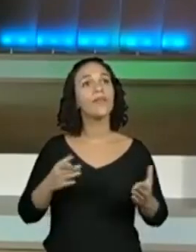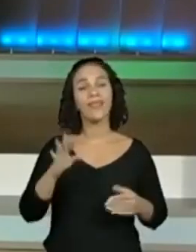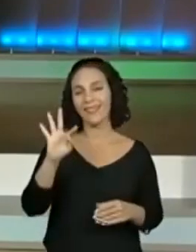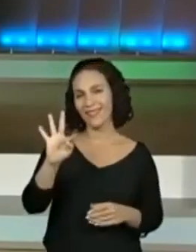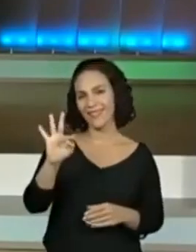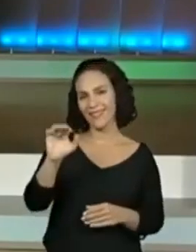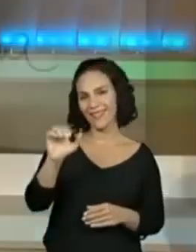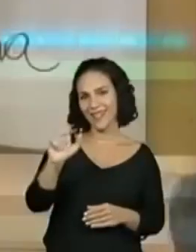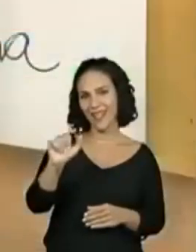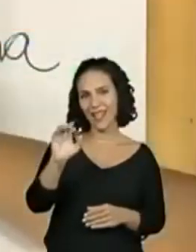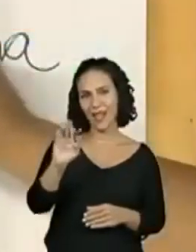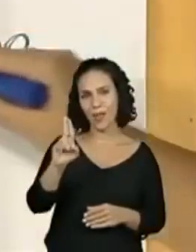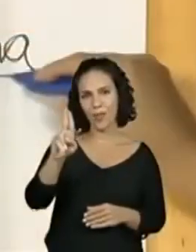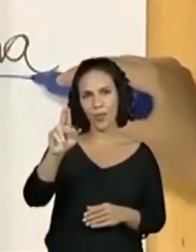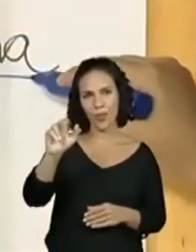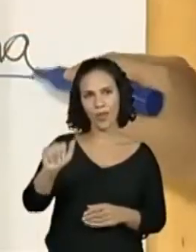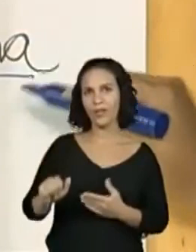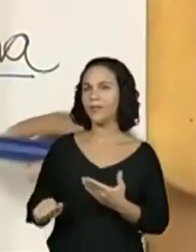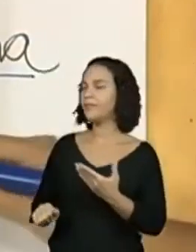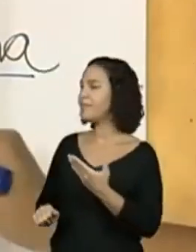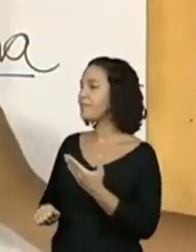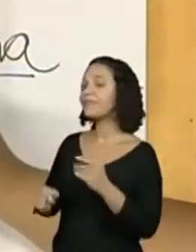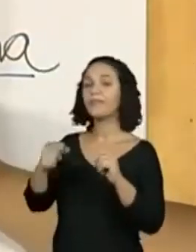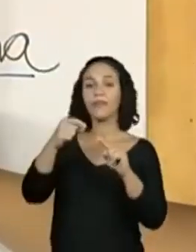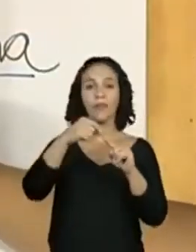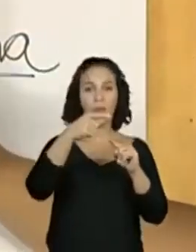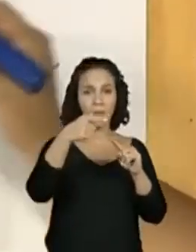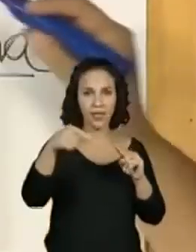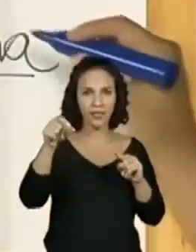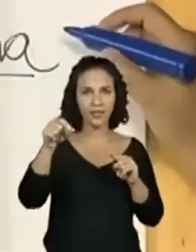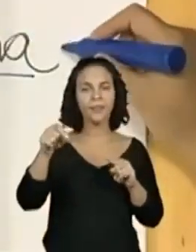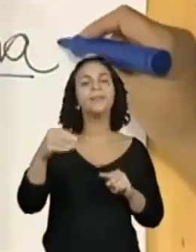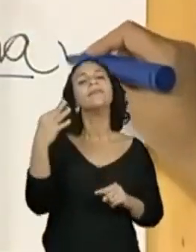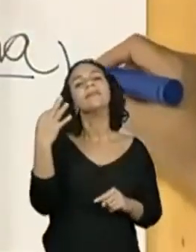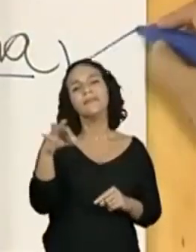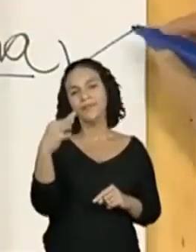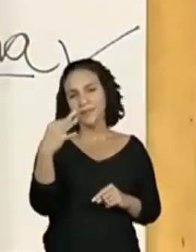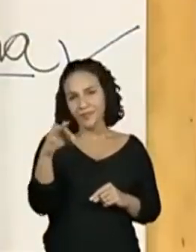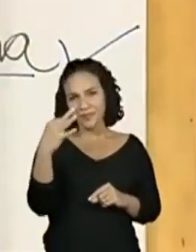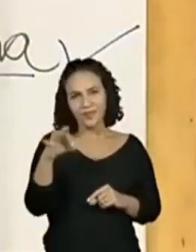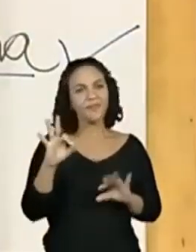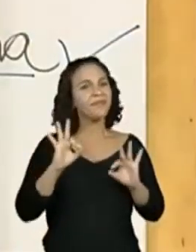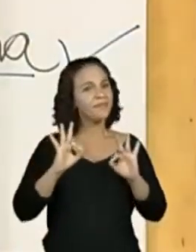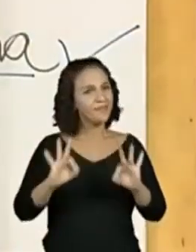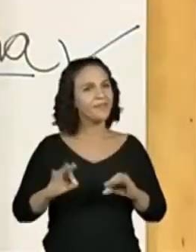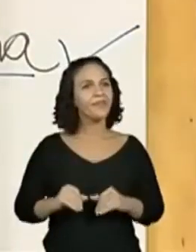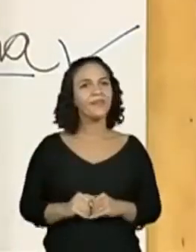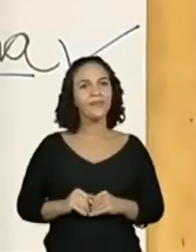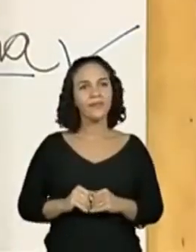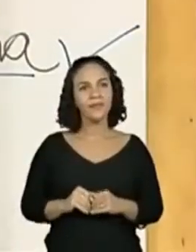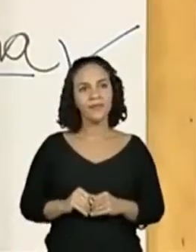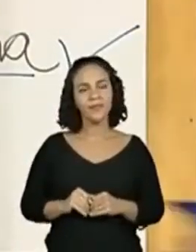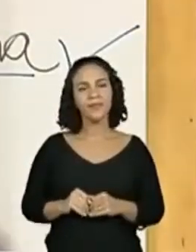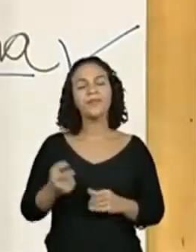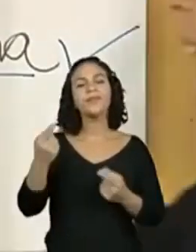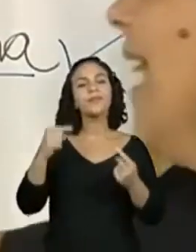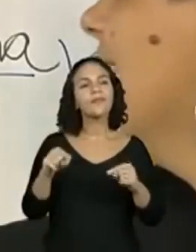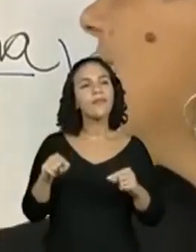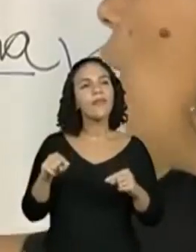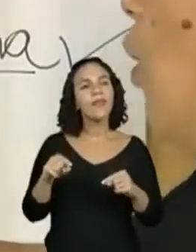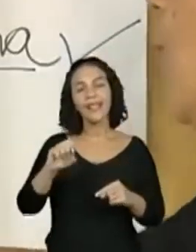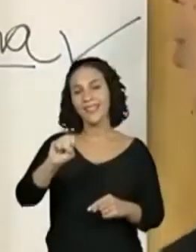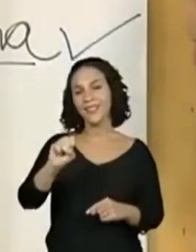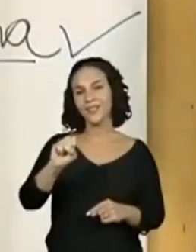A tabua, o pessoal colocou uma plantinha e nós vimos que é uma plantinha. Outra coisa,